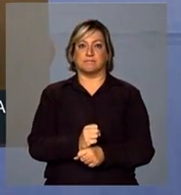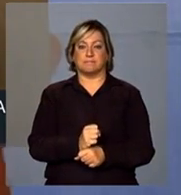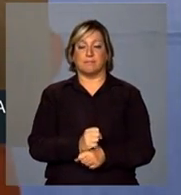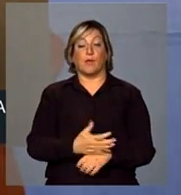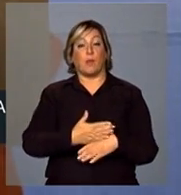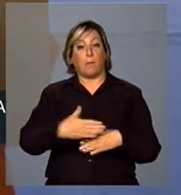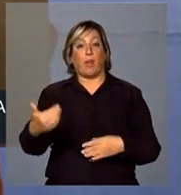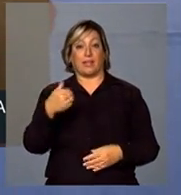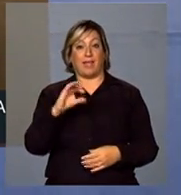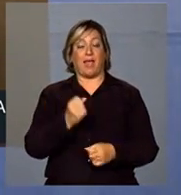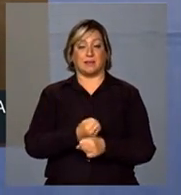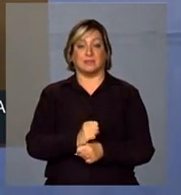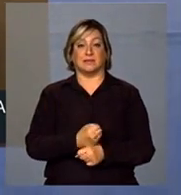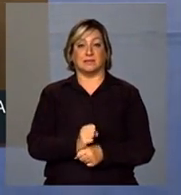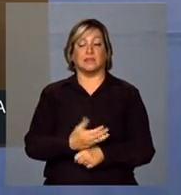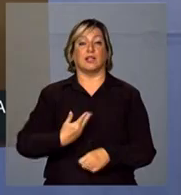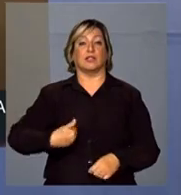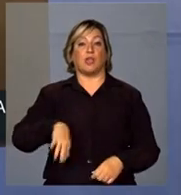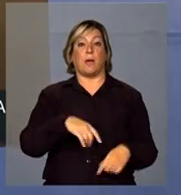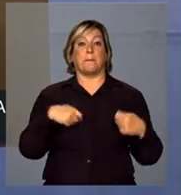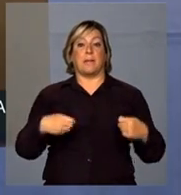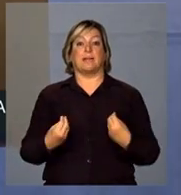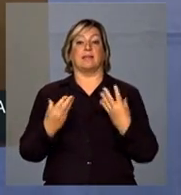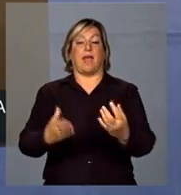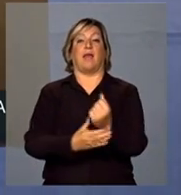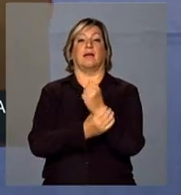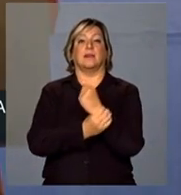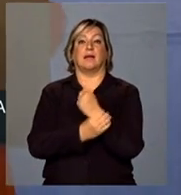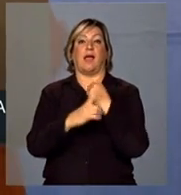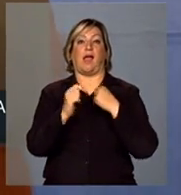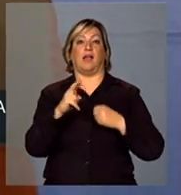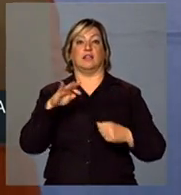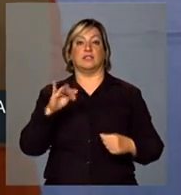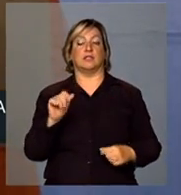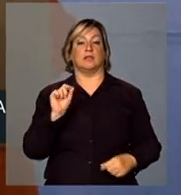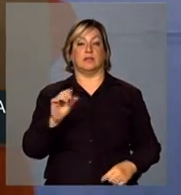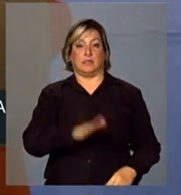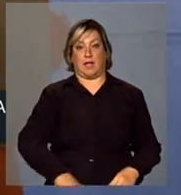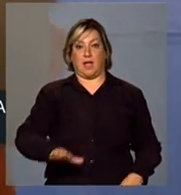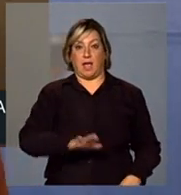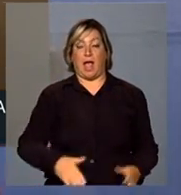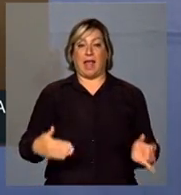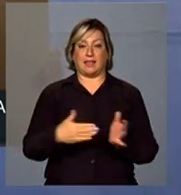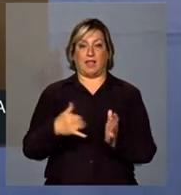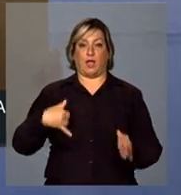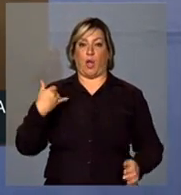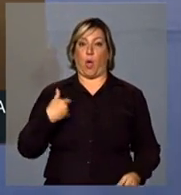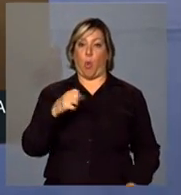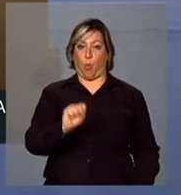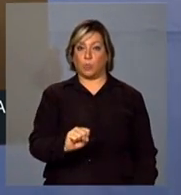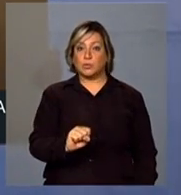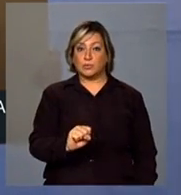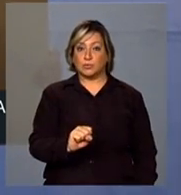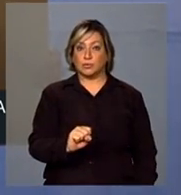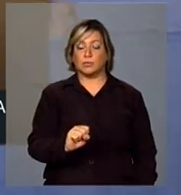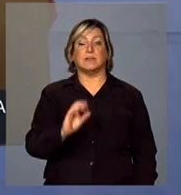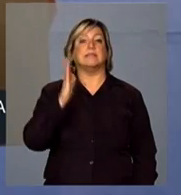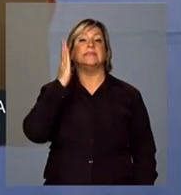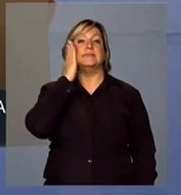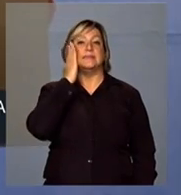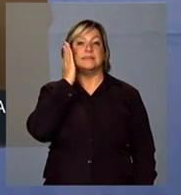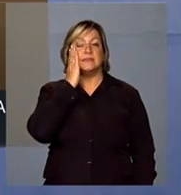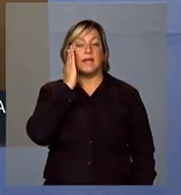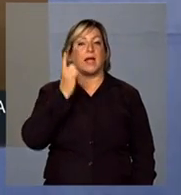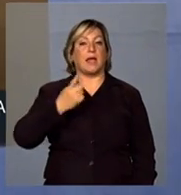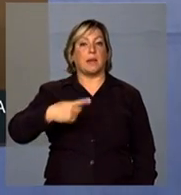próximos 10 anos nós temos de garantir que as crianças até 8 anos de idade saibam